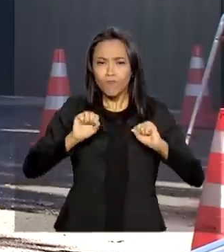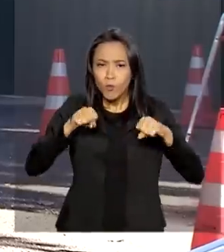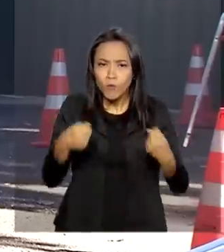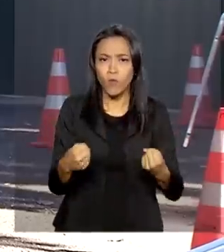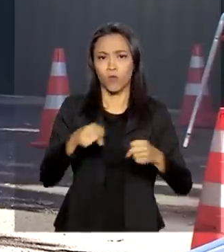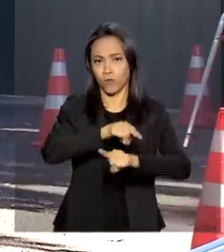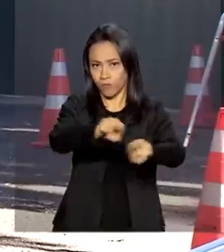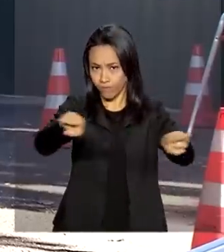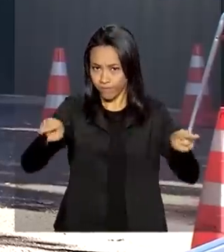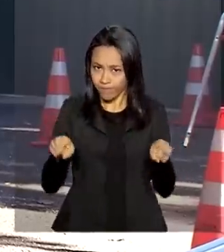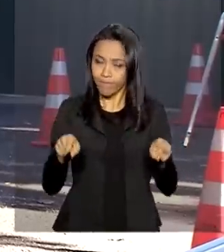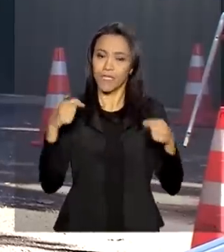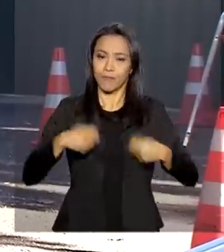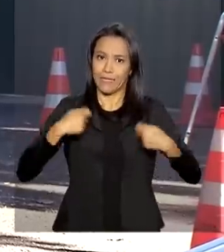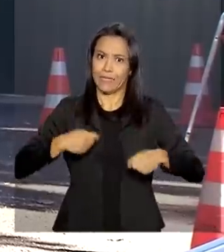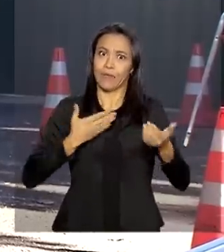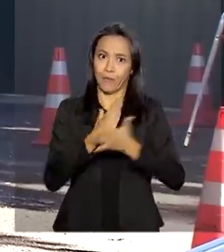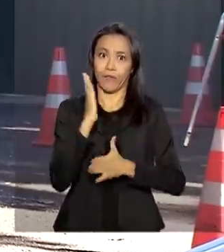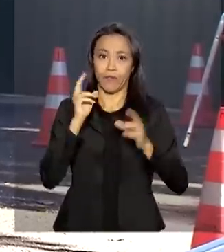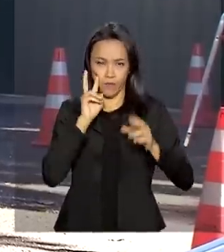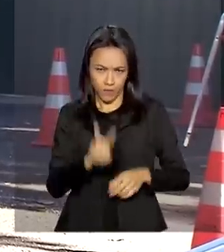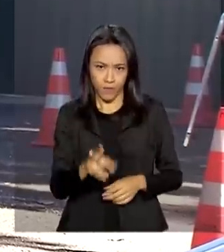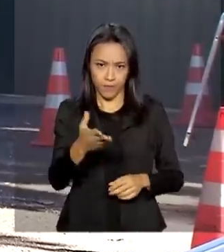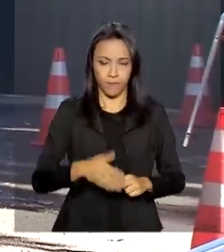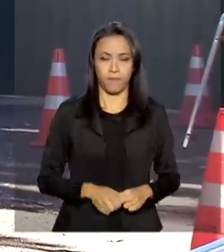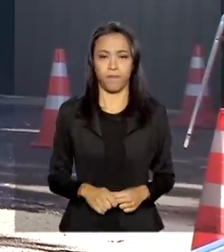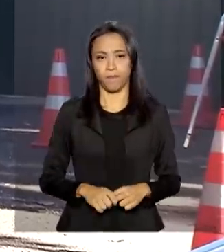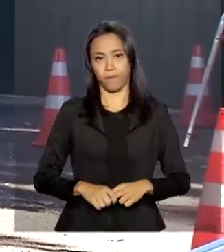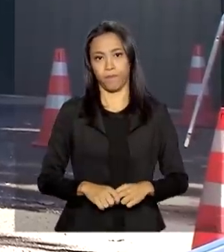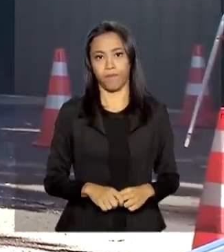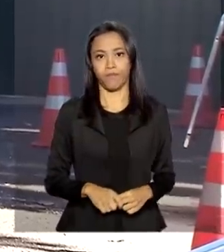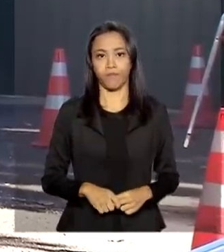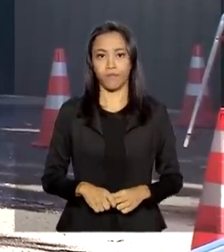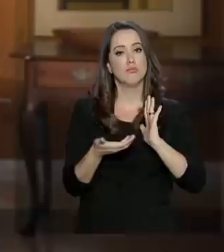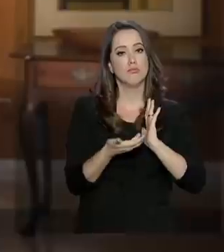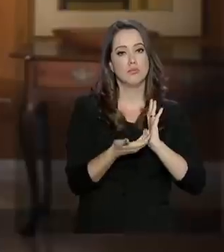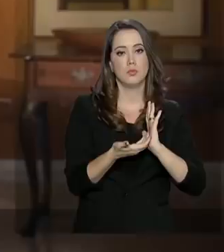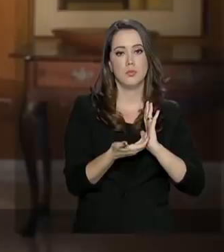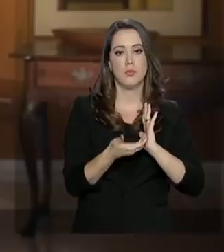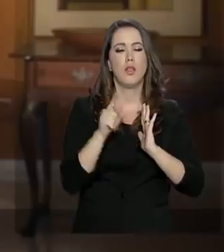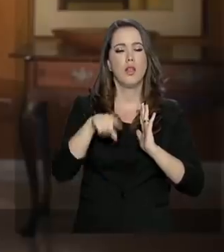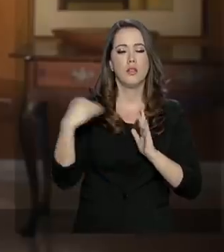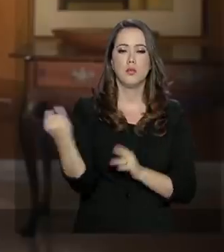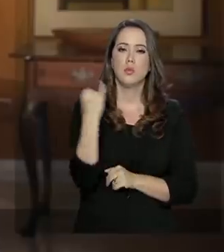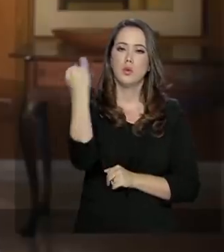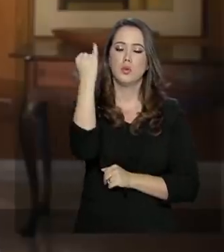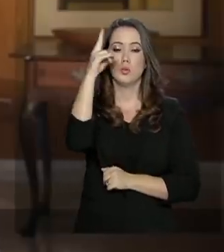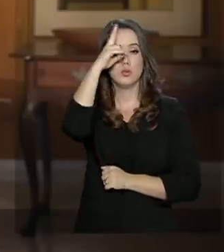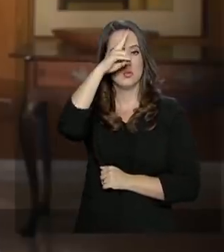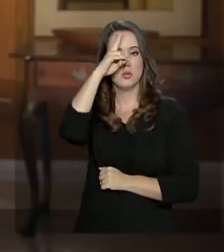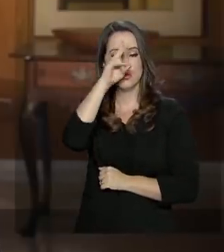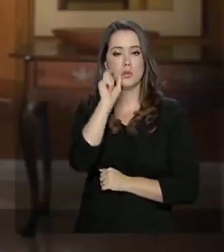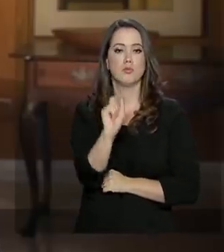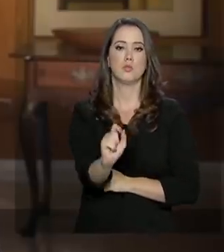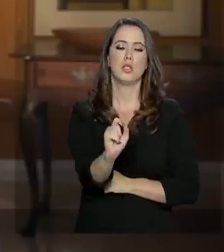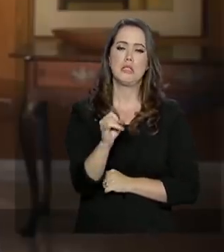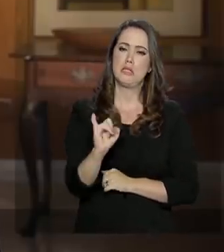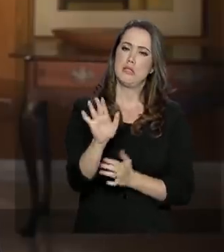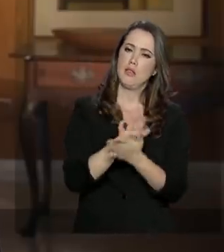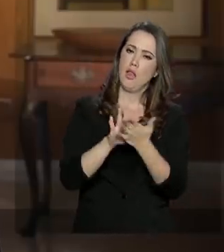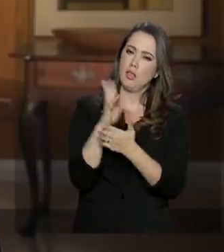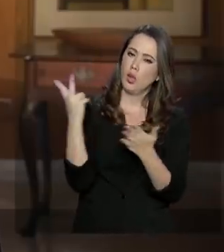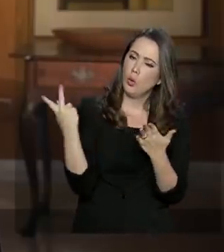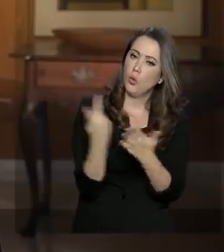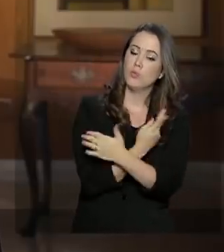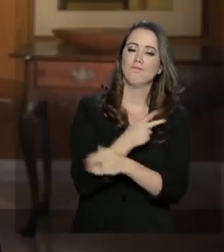necessidade da aprovação desse tema. Vamos acompanhar. É muito importante lembrar que, se nada for